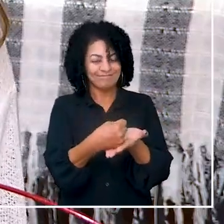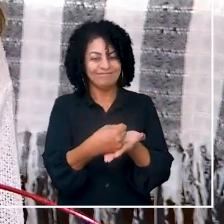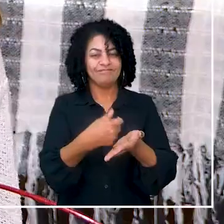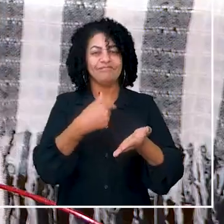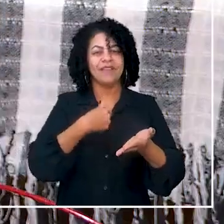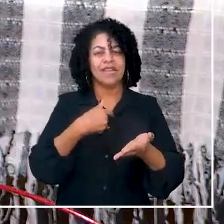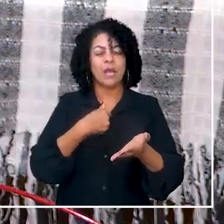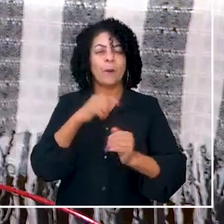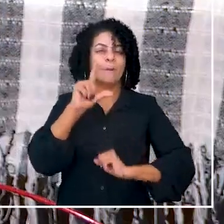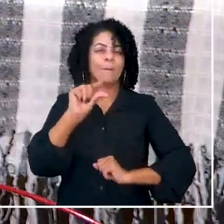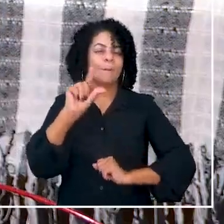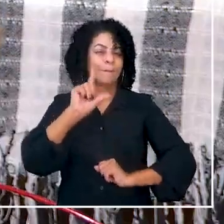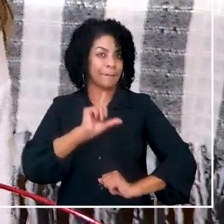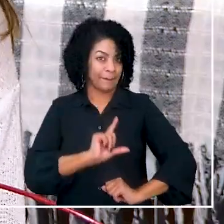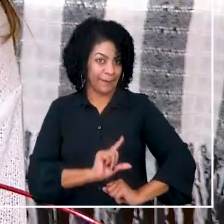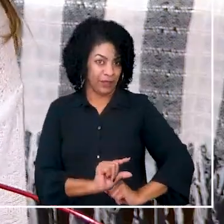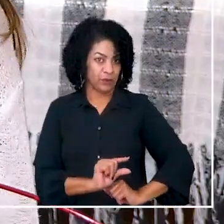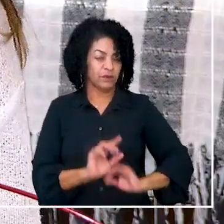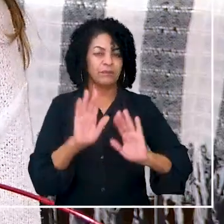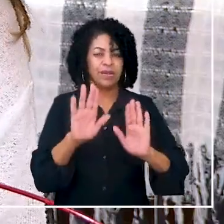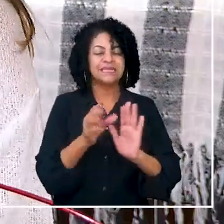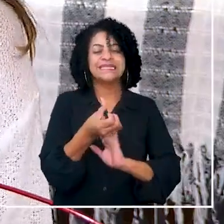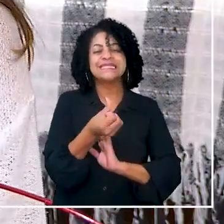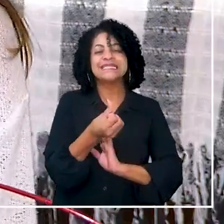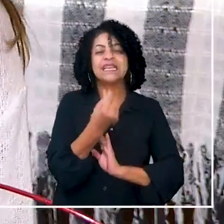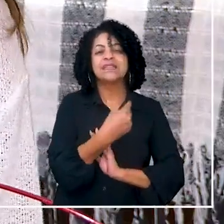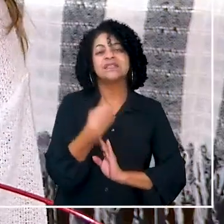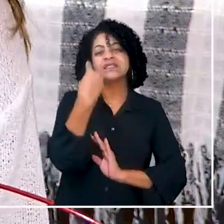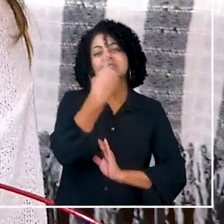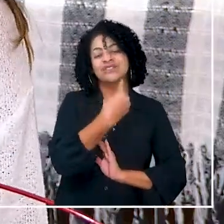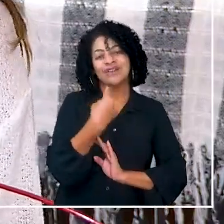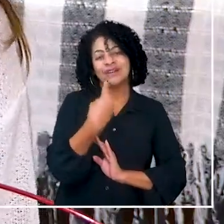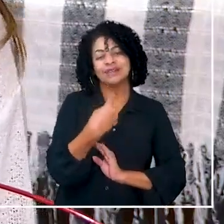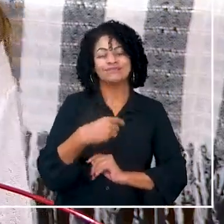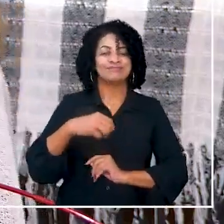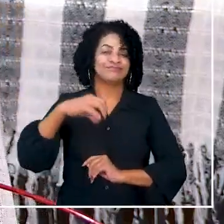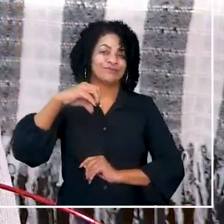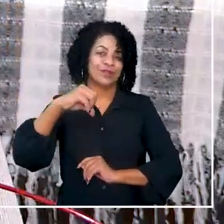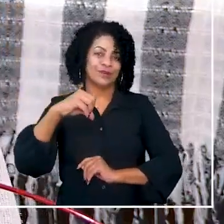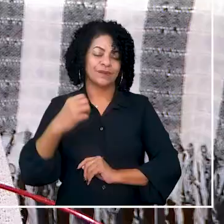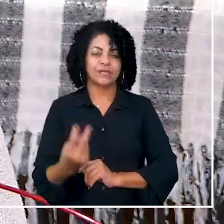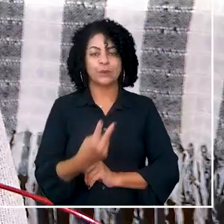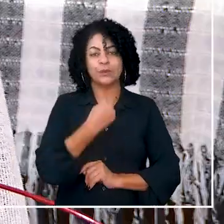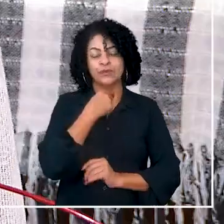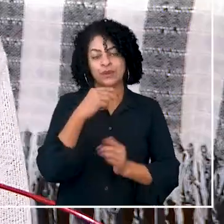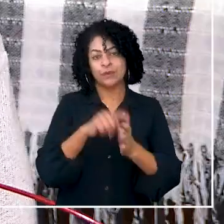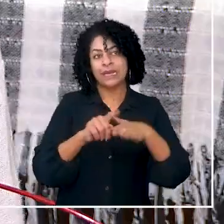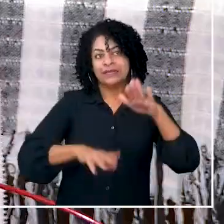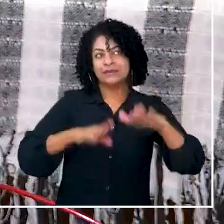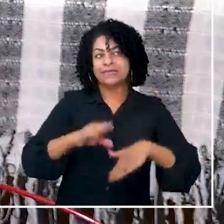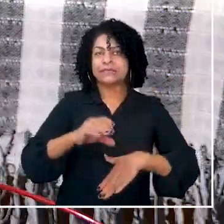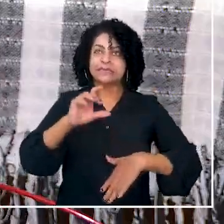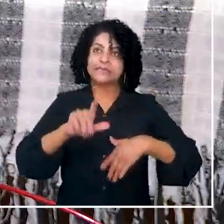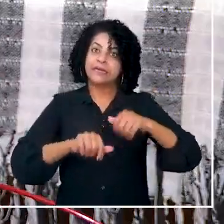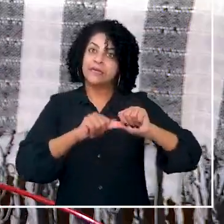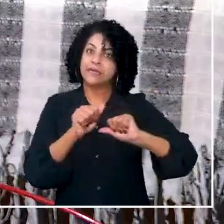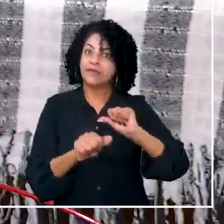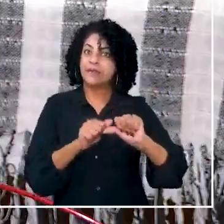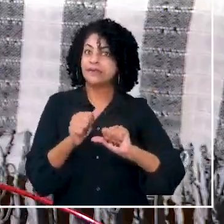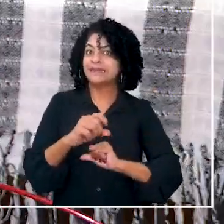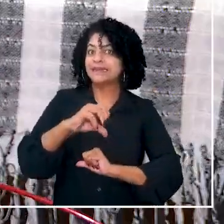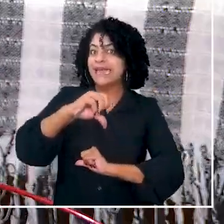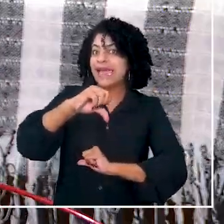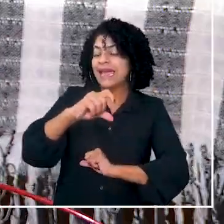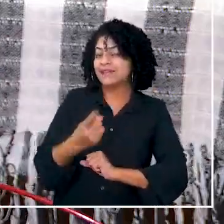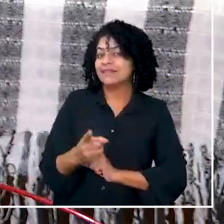carteira assinada, no qual eu recebesse menos, mas pelo menos eram seis horas e não às nove, que muitas vezes poderiam virar dez,